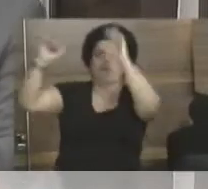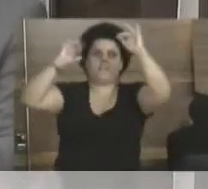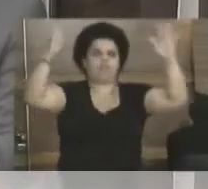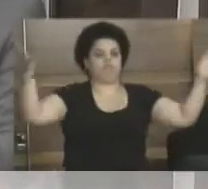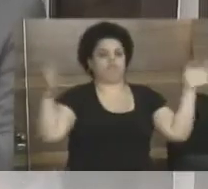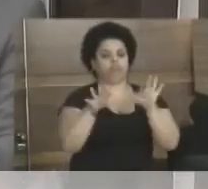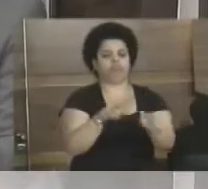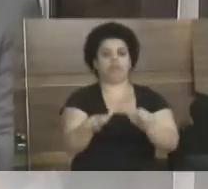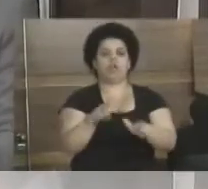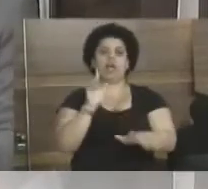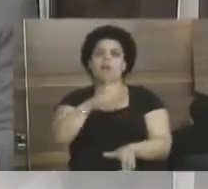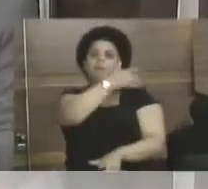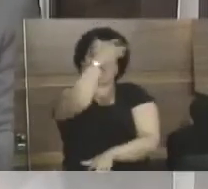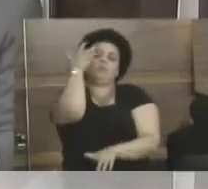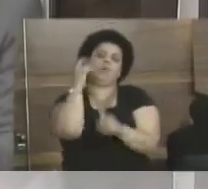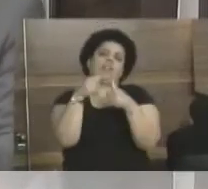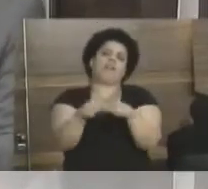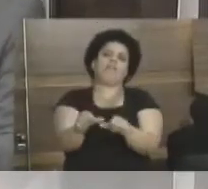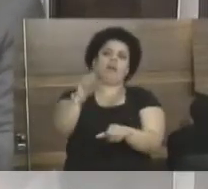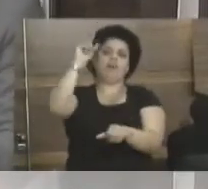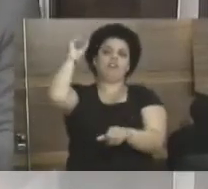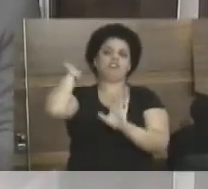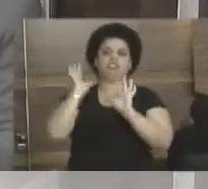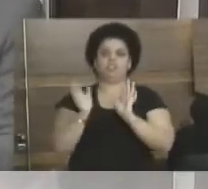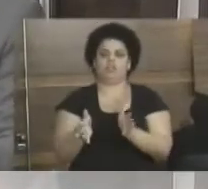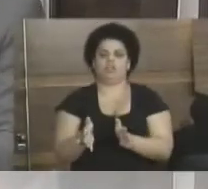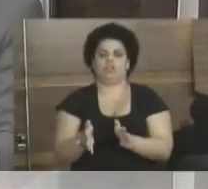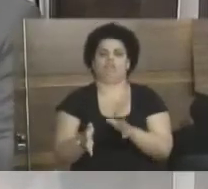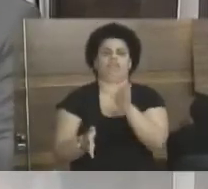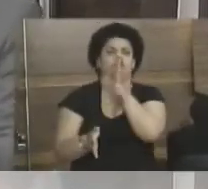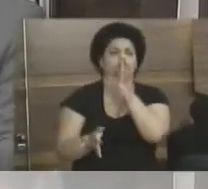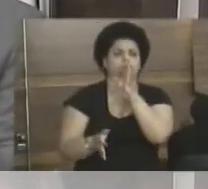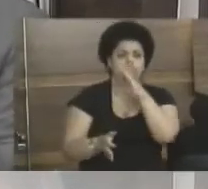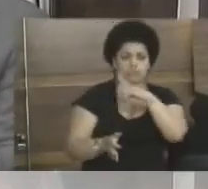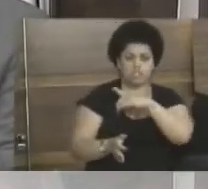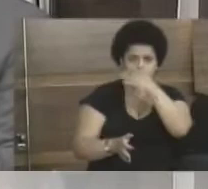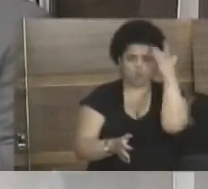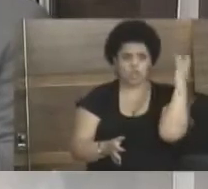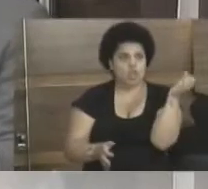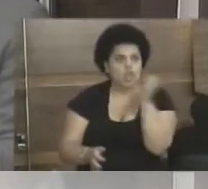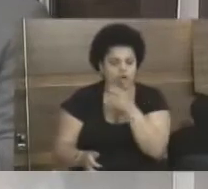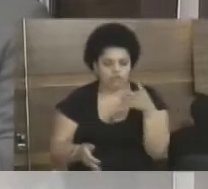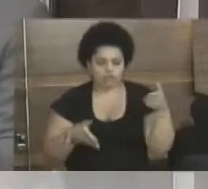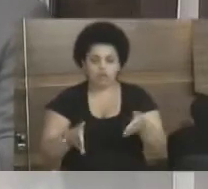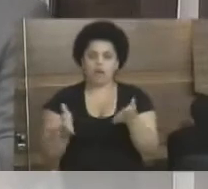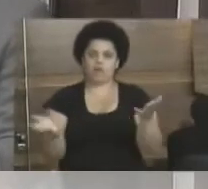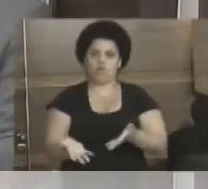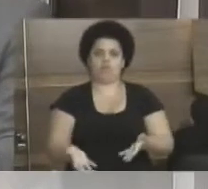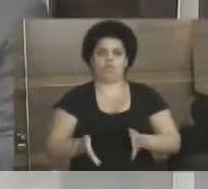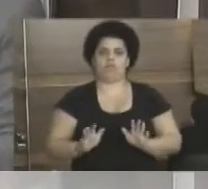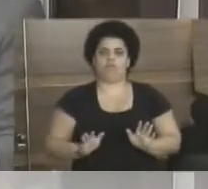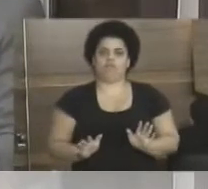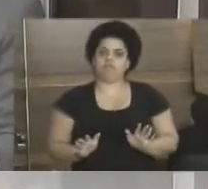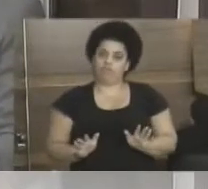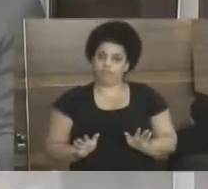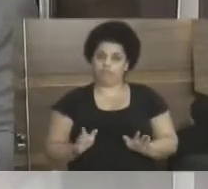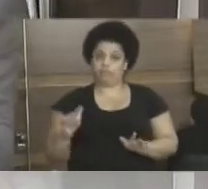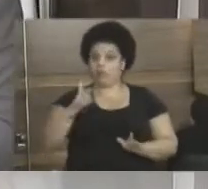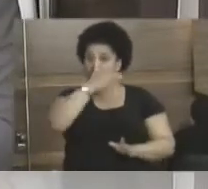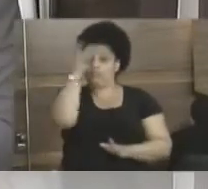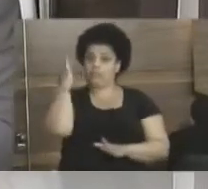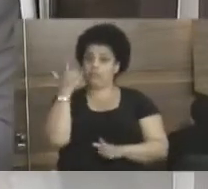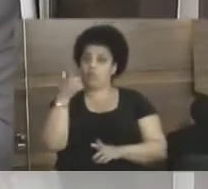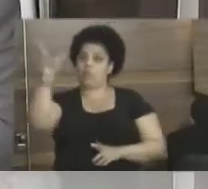que gente que já estava é mentira. Tem gente que já estava e eu conheço gente que entrou agora, que é de fora,